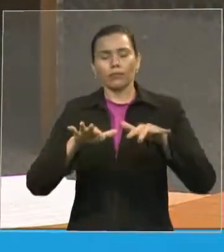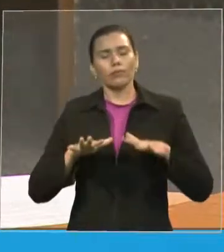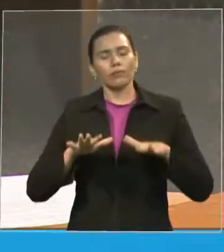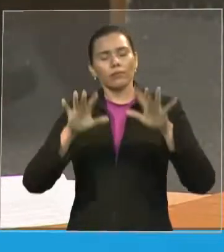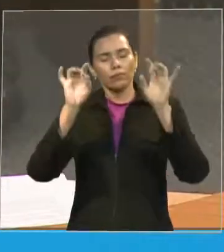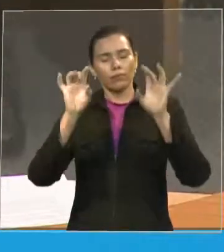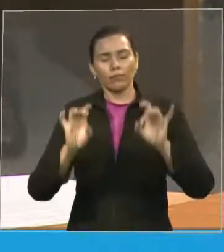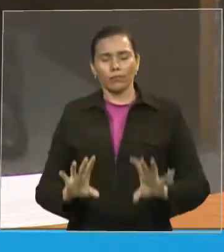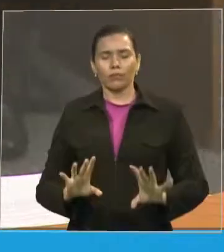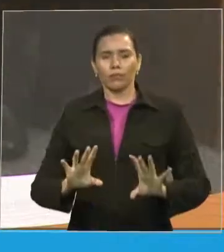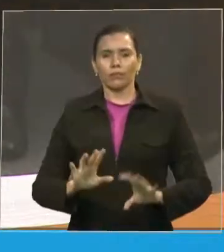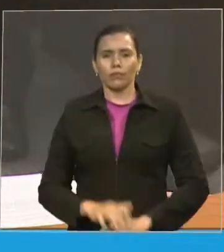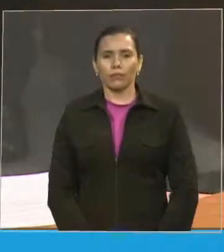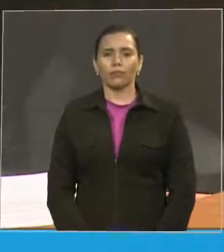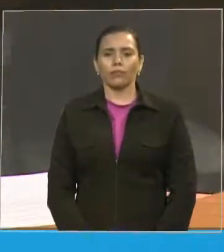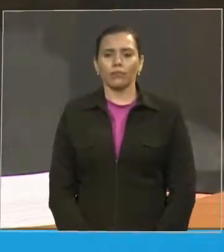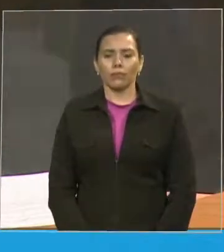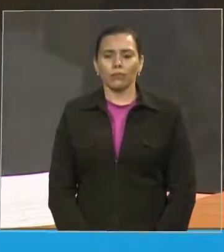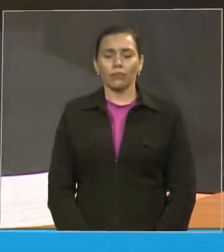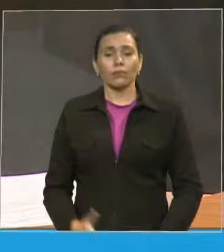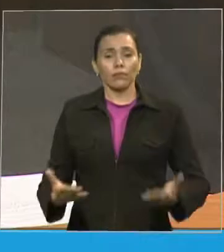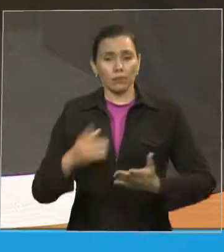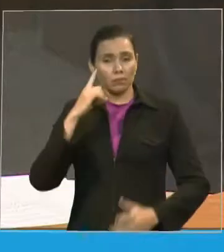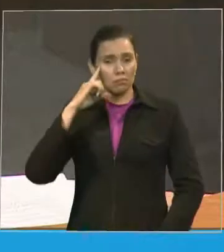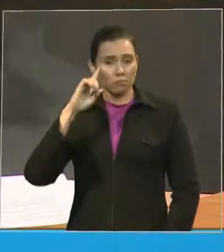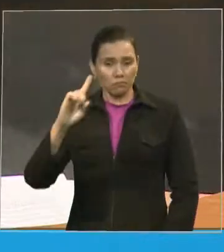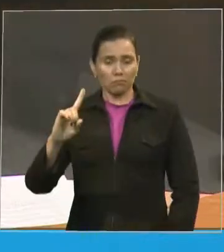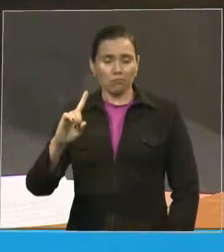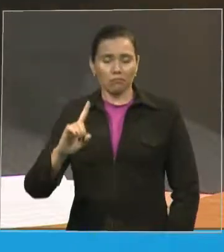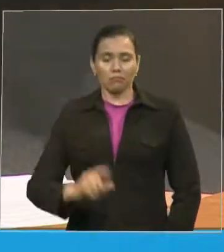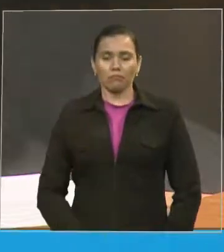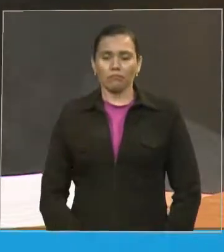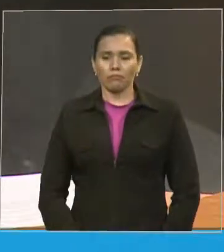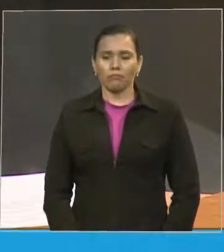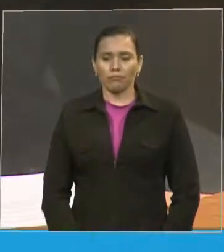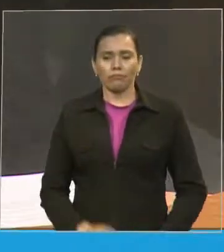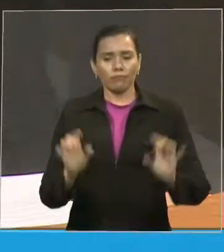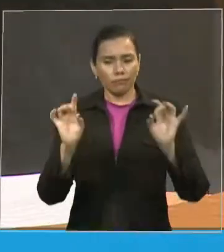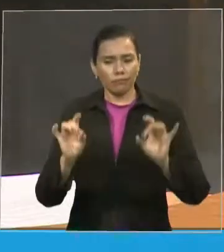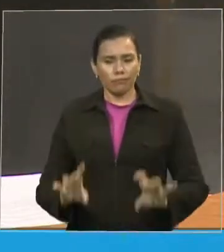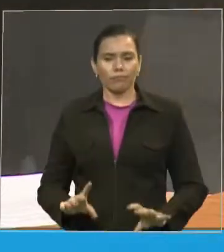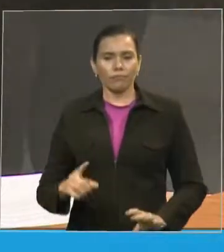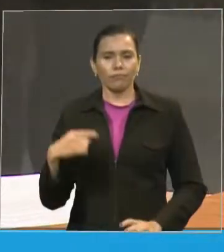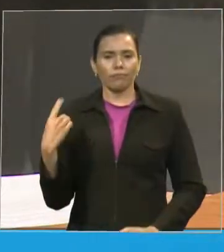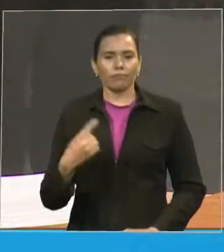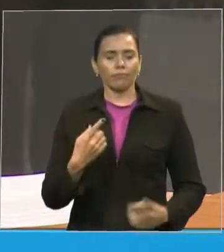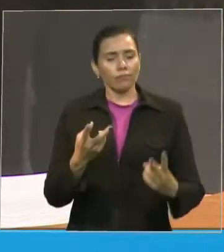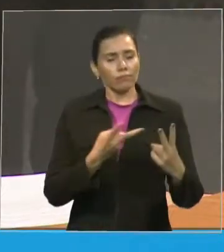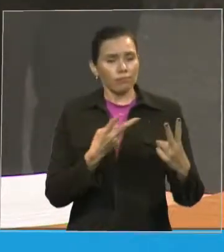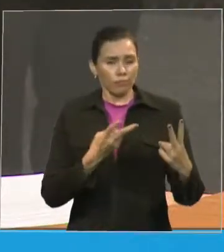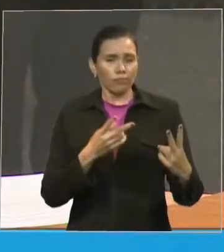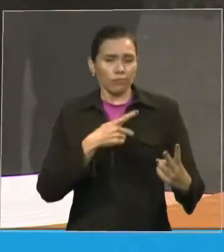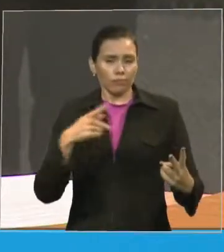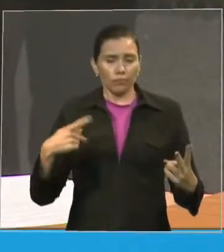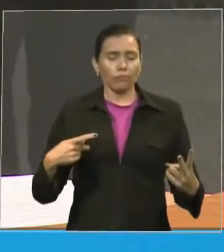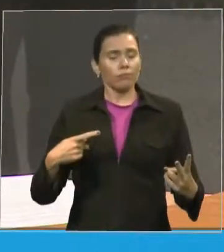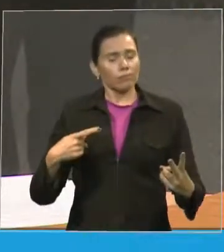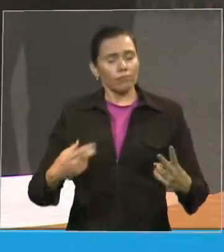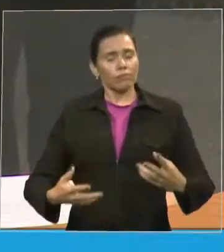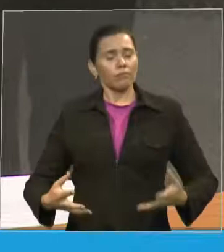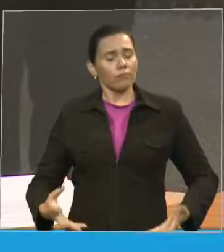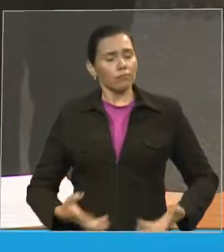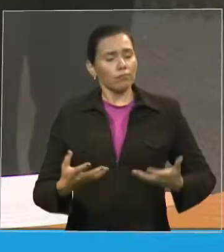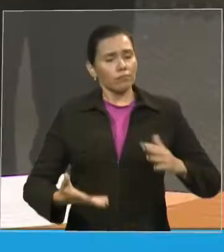nesta data, para nossos homenageados. São dois homenageados, o pastor